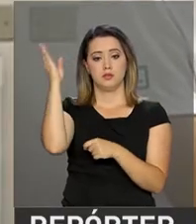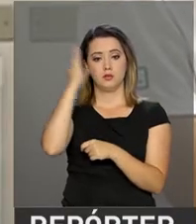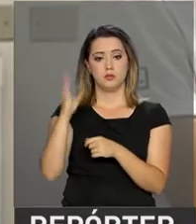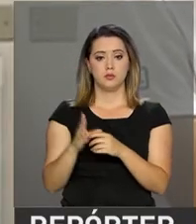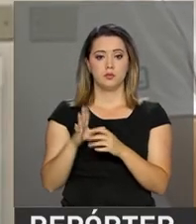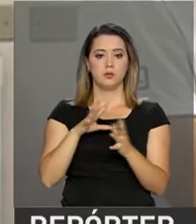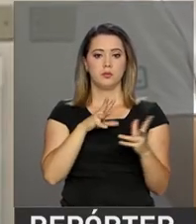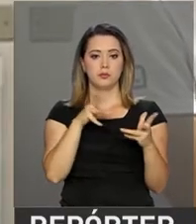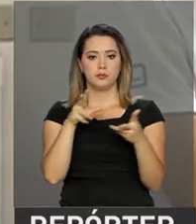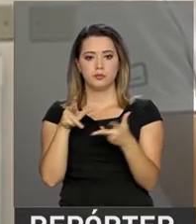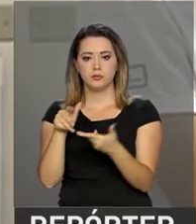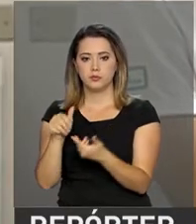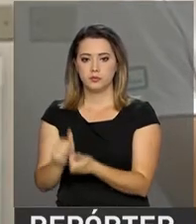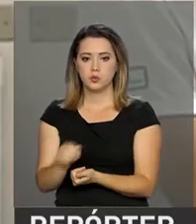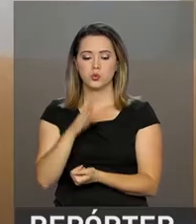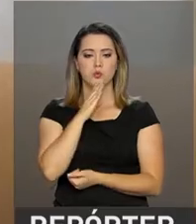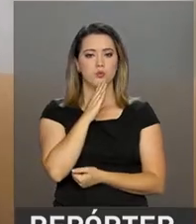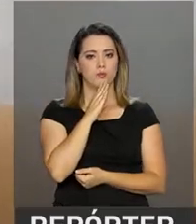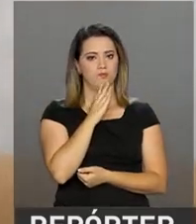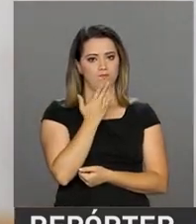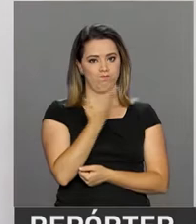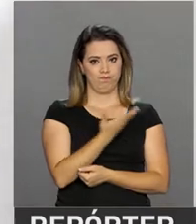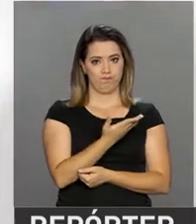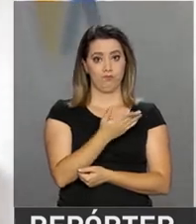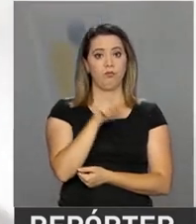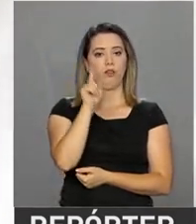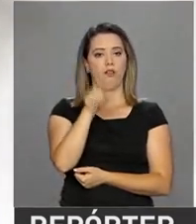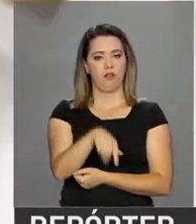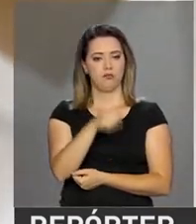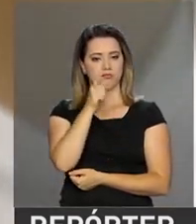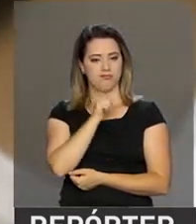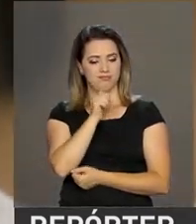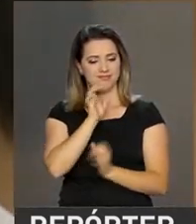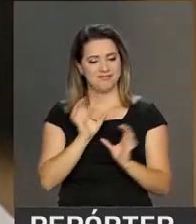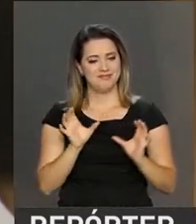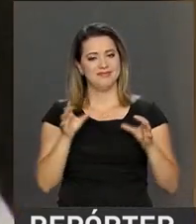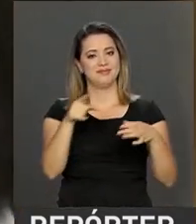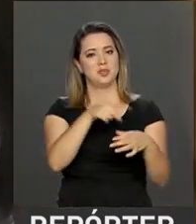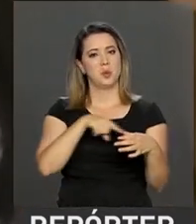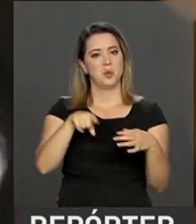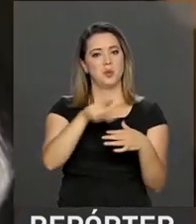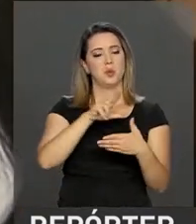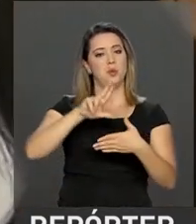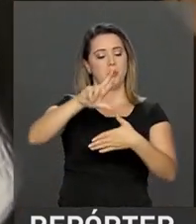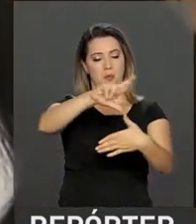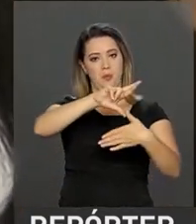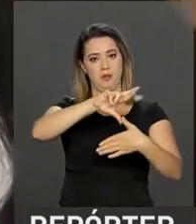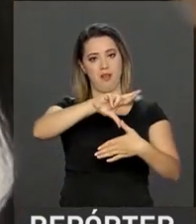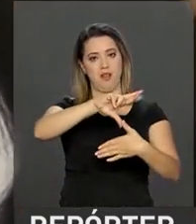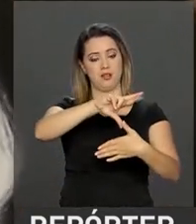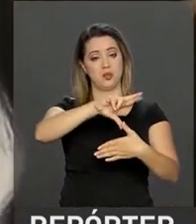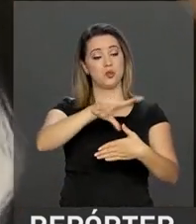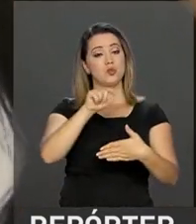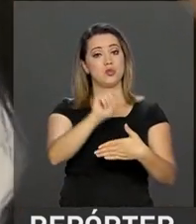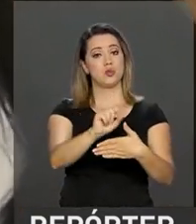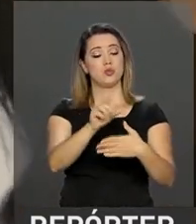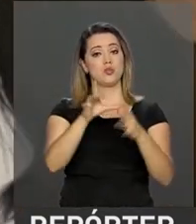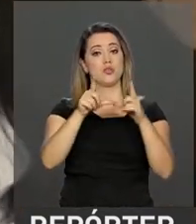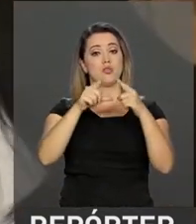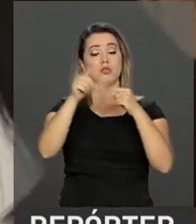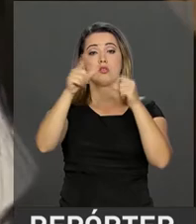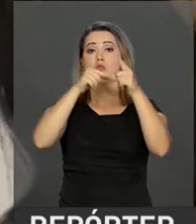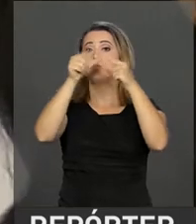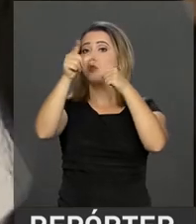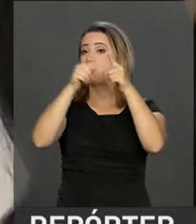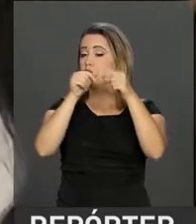competições internacionais de conhecimento. Miriam estará na equipe que vai à Olimpíada Latino-Americana de Astronomia e Astronáutica em